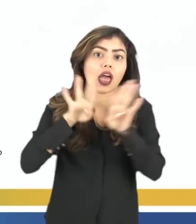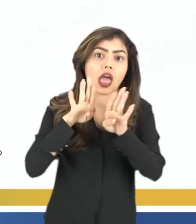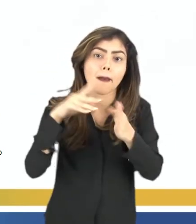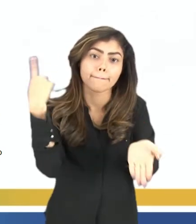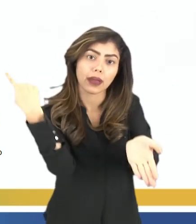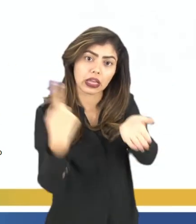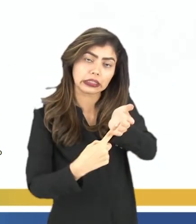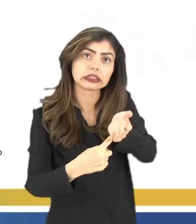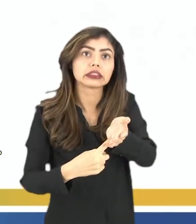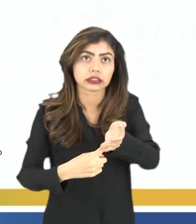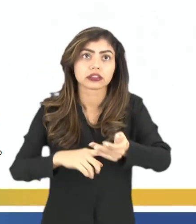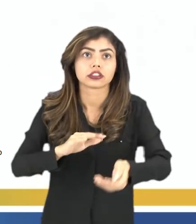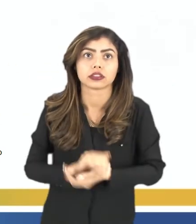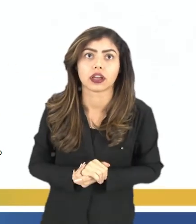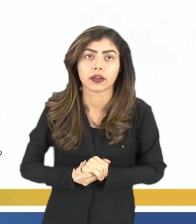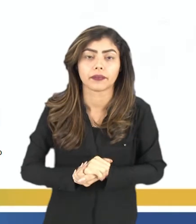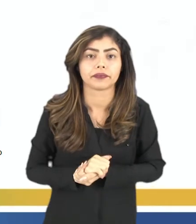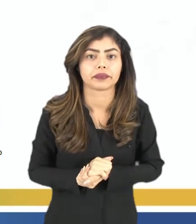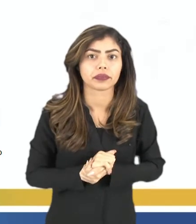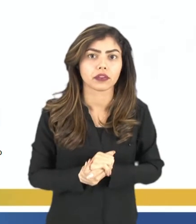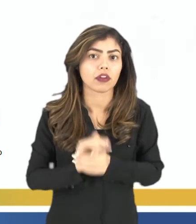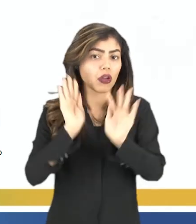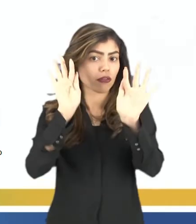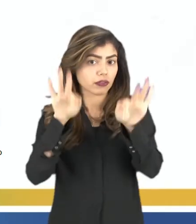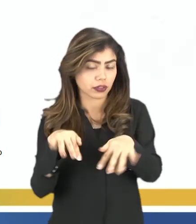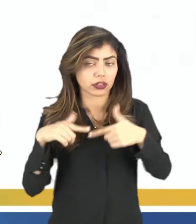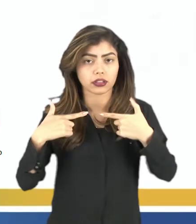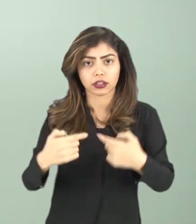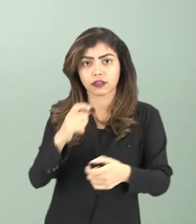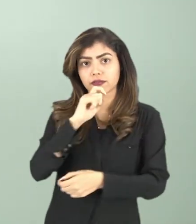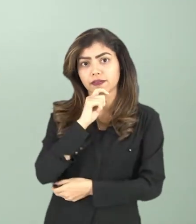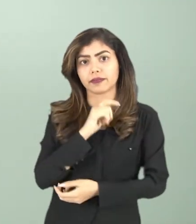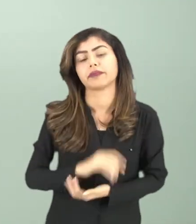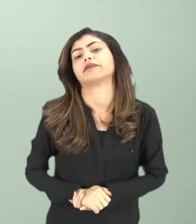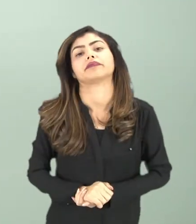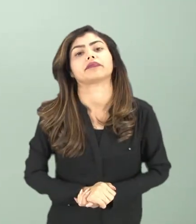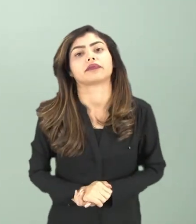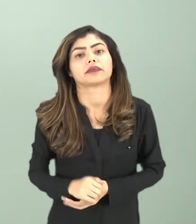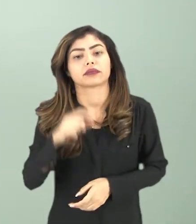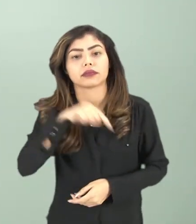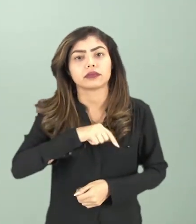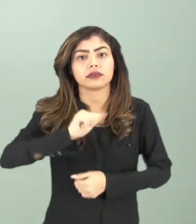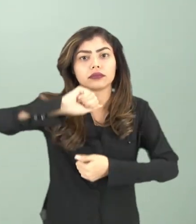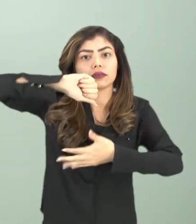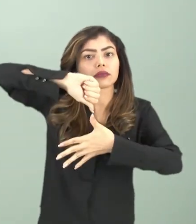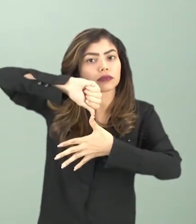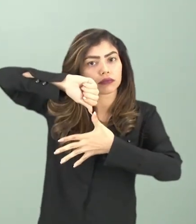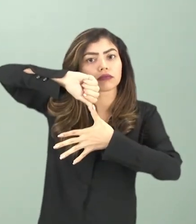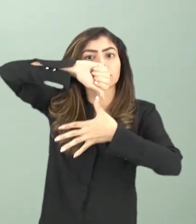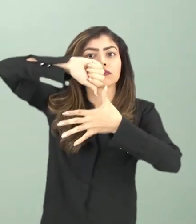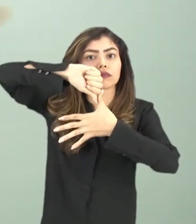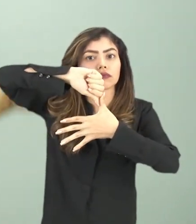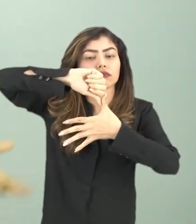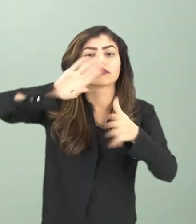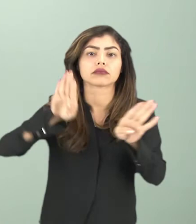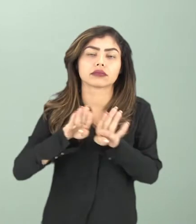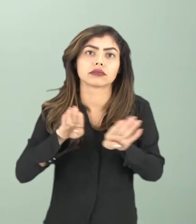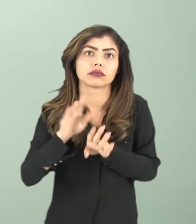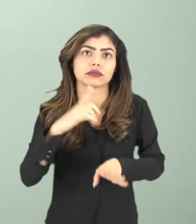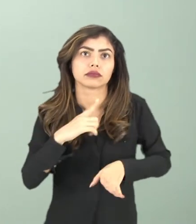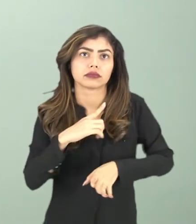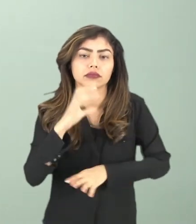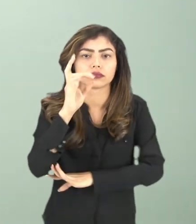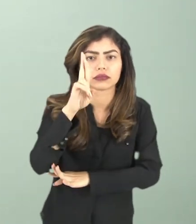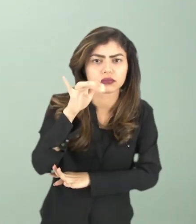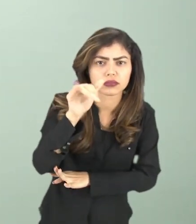marcantes, aí, que significam o fim da Guerra Fria, né? Aqui na América Latina, também, a gente tem a crise dos mísseis.